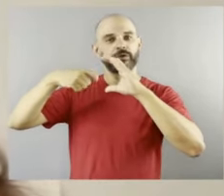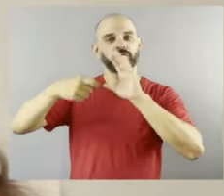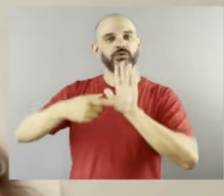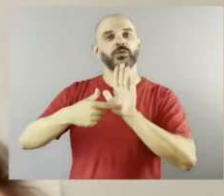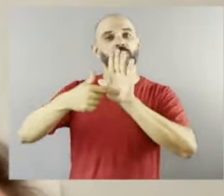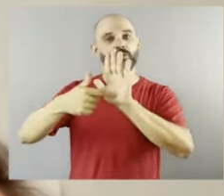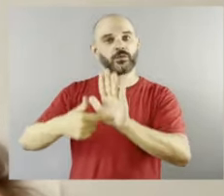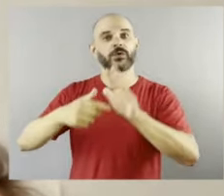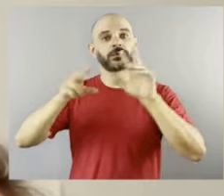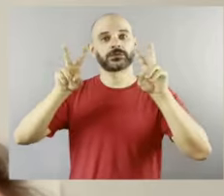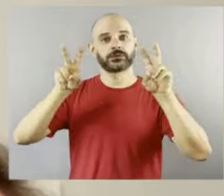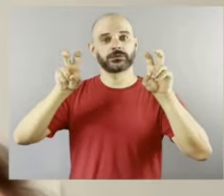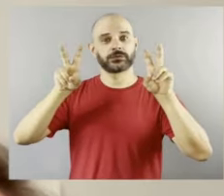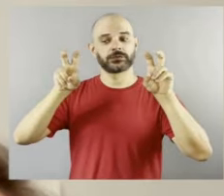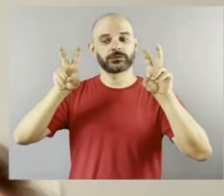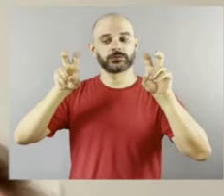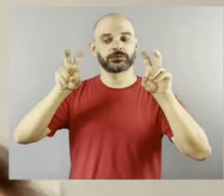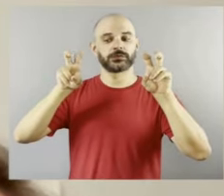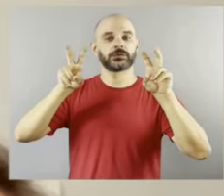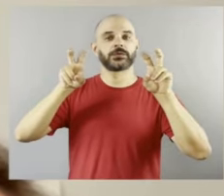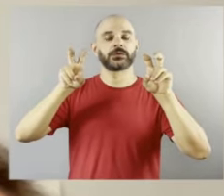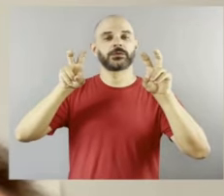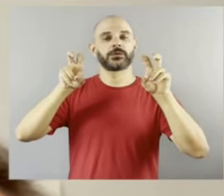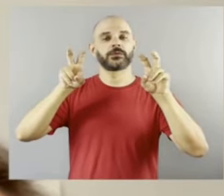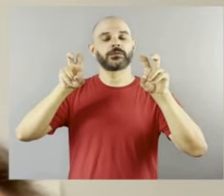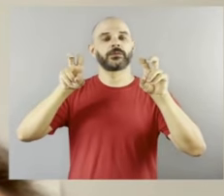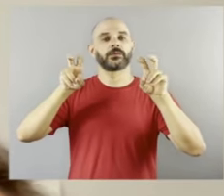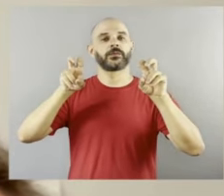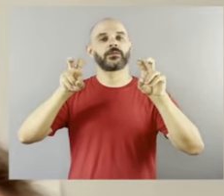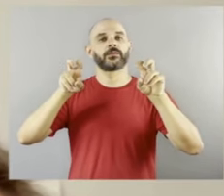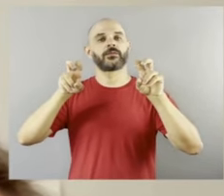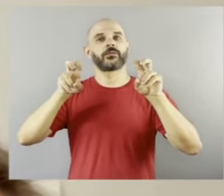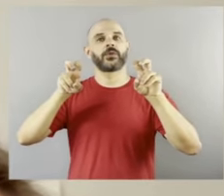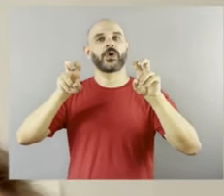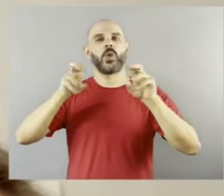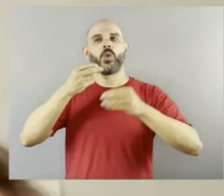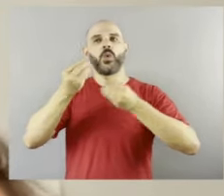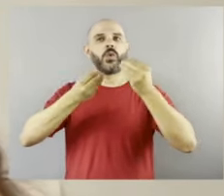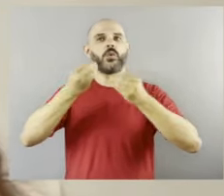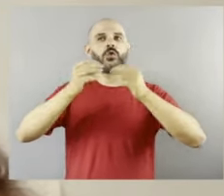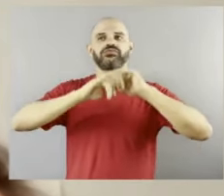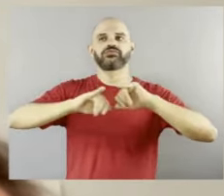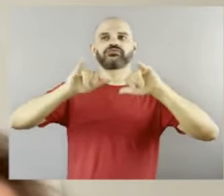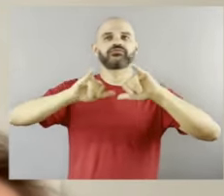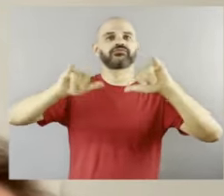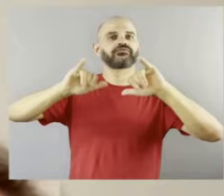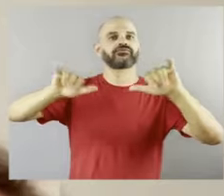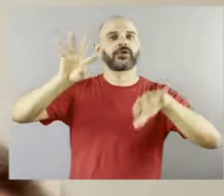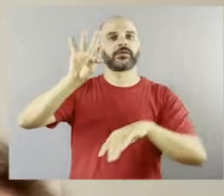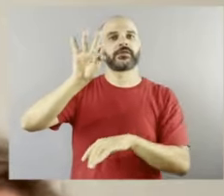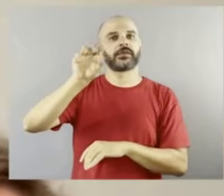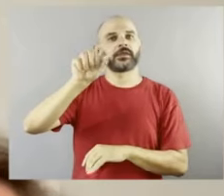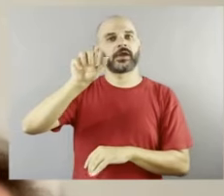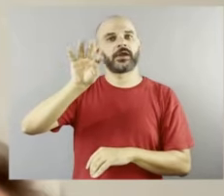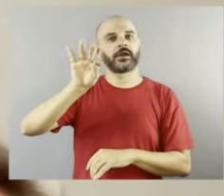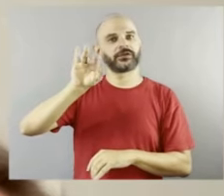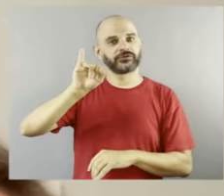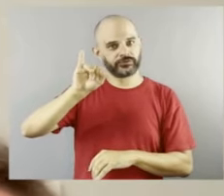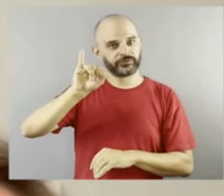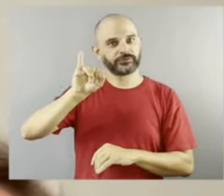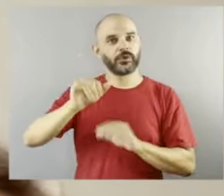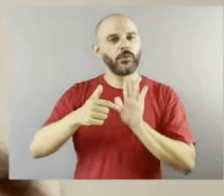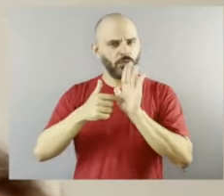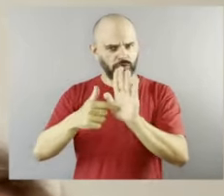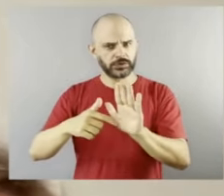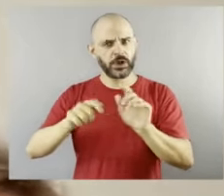sobre essa questão, né? Da repercussão, né? Que a Tati tem, né? Na imagem da Tati.